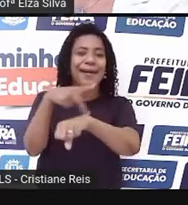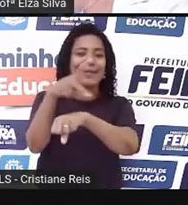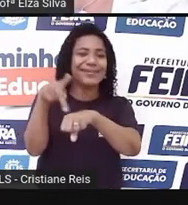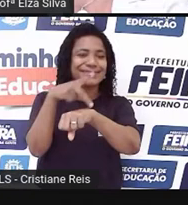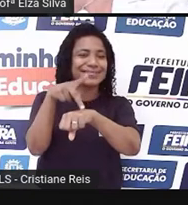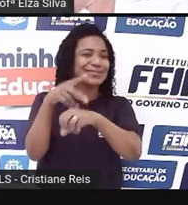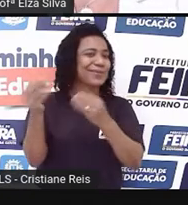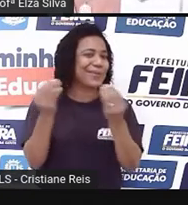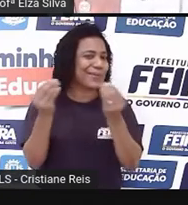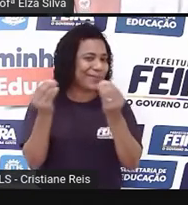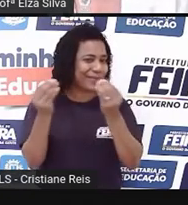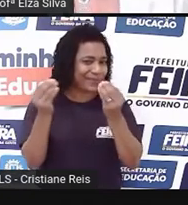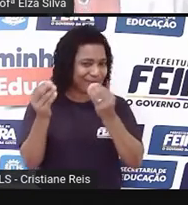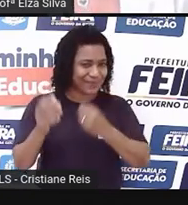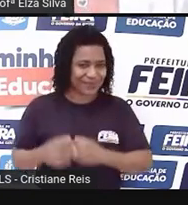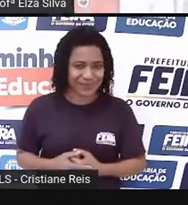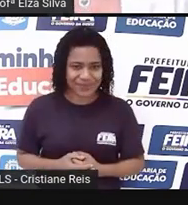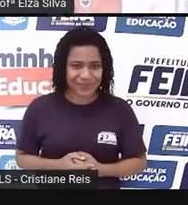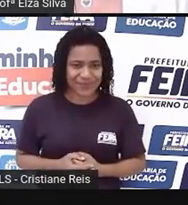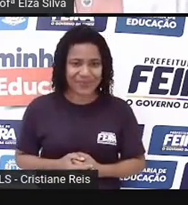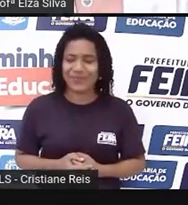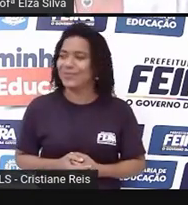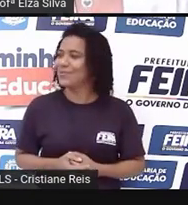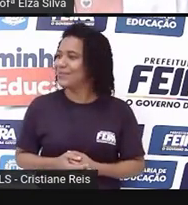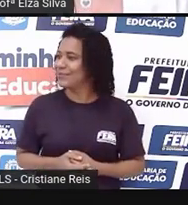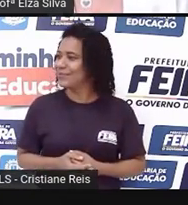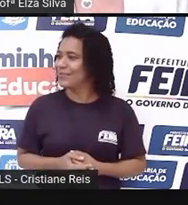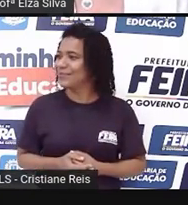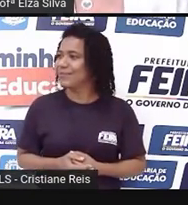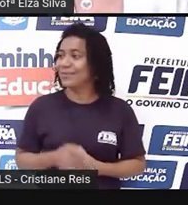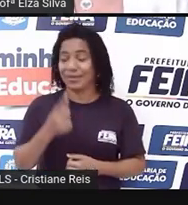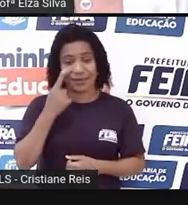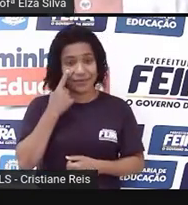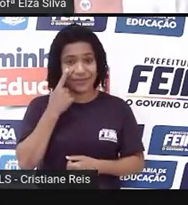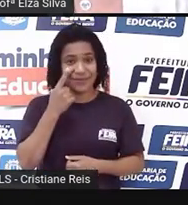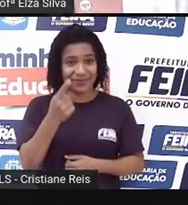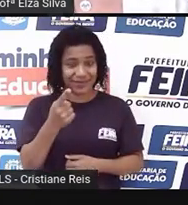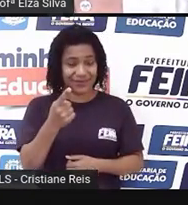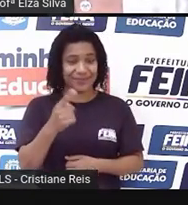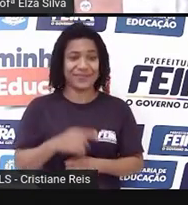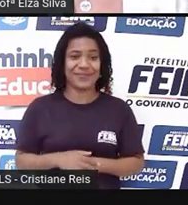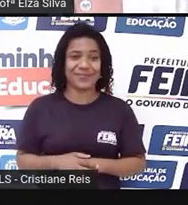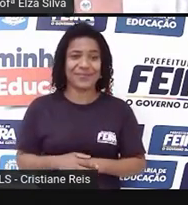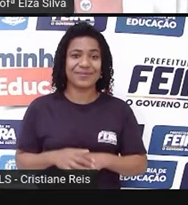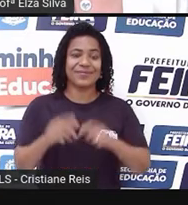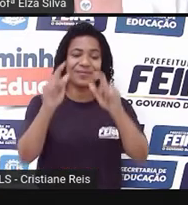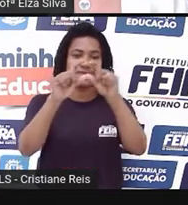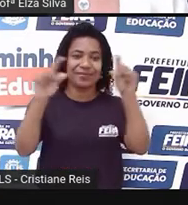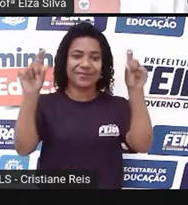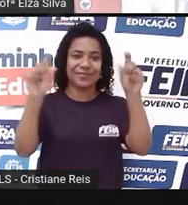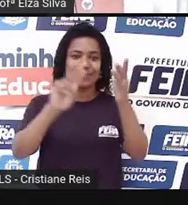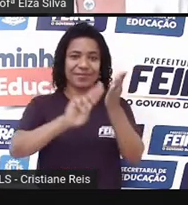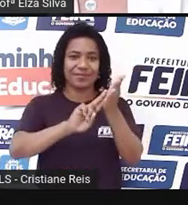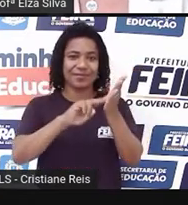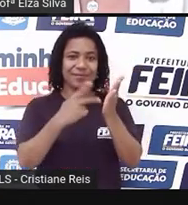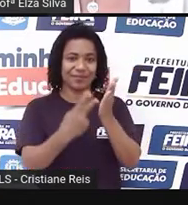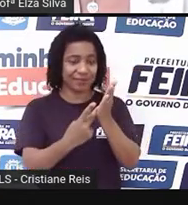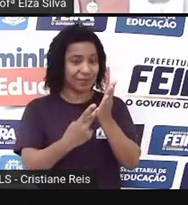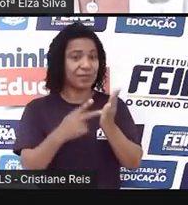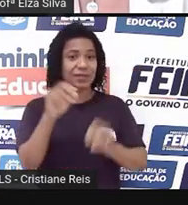Observe bem. Aqui nós temos sender, deliver address, que neste caso é o